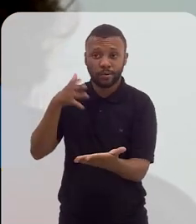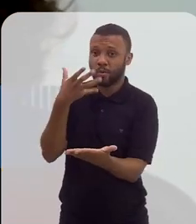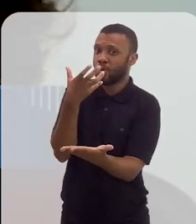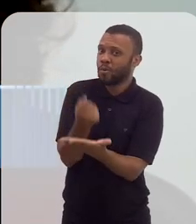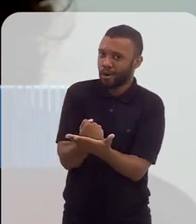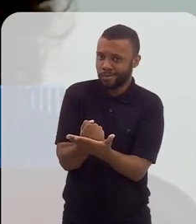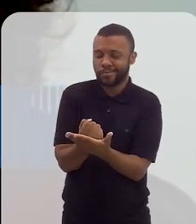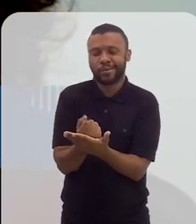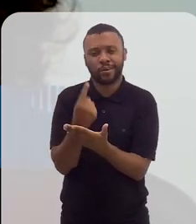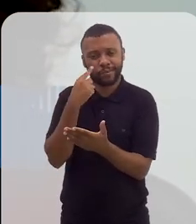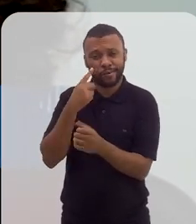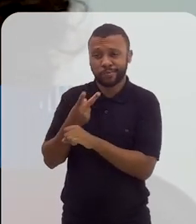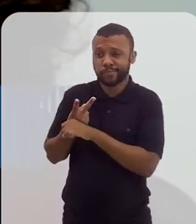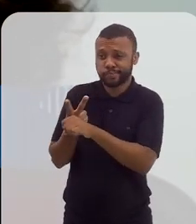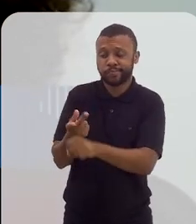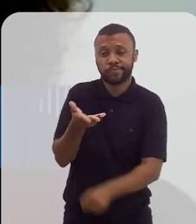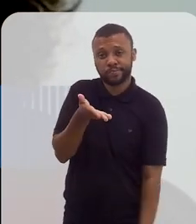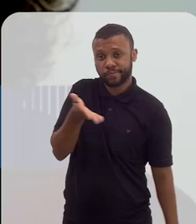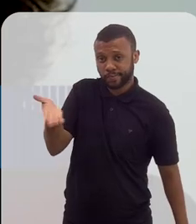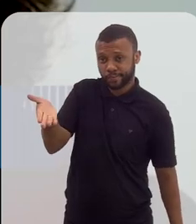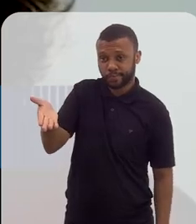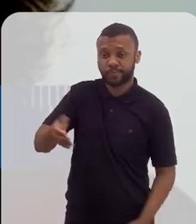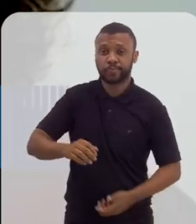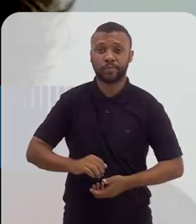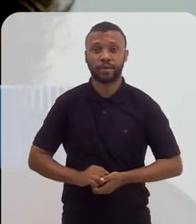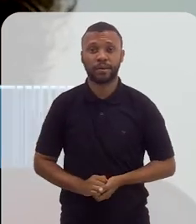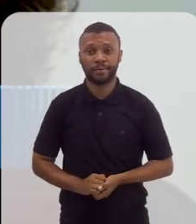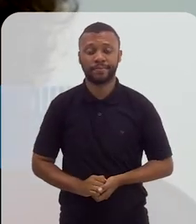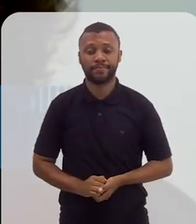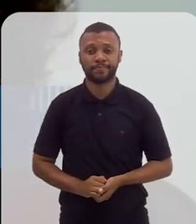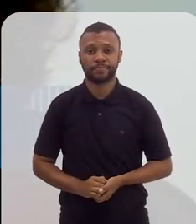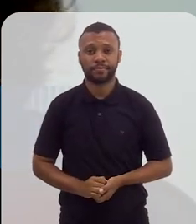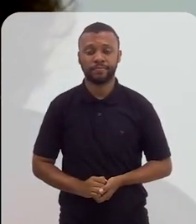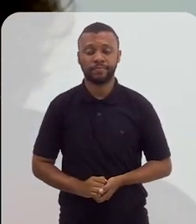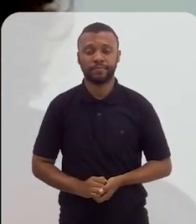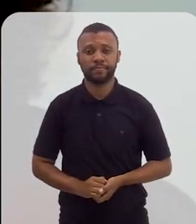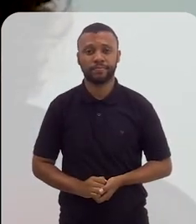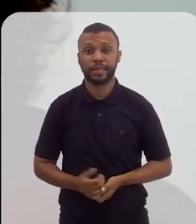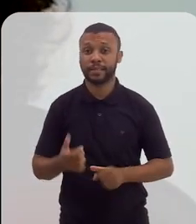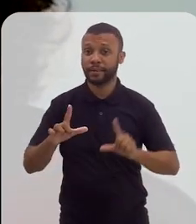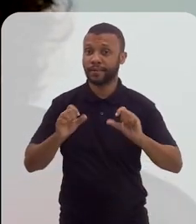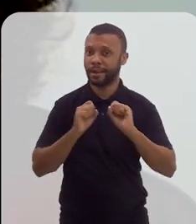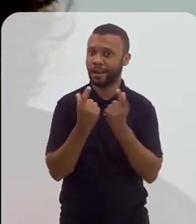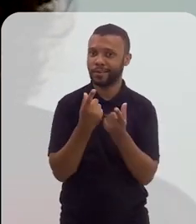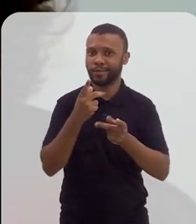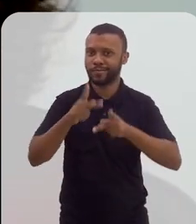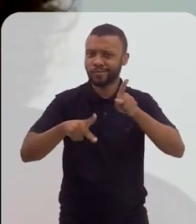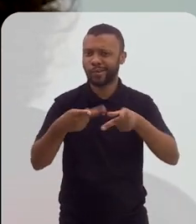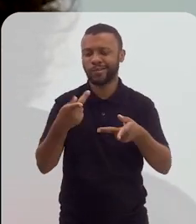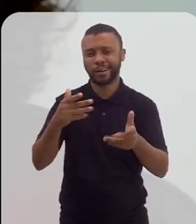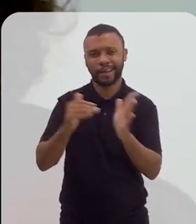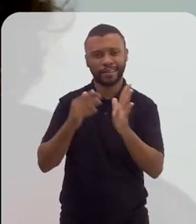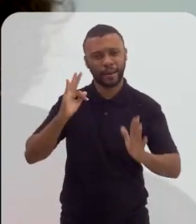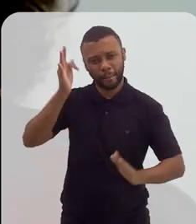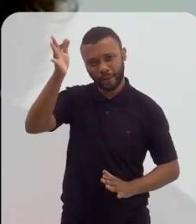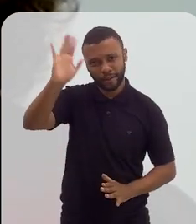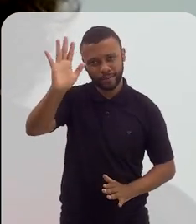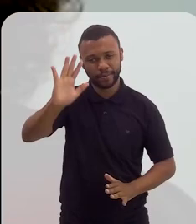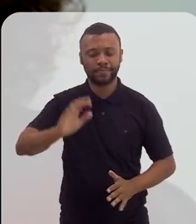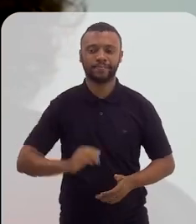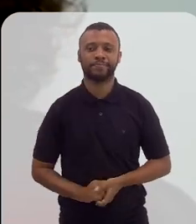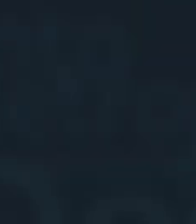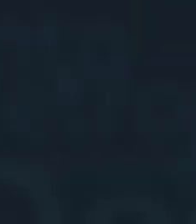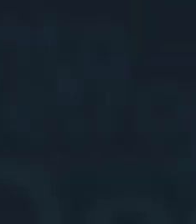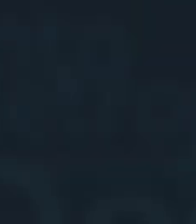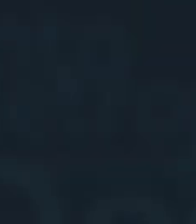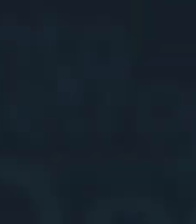podcast. É só procurar por Quero Discutir o Meu Estado nas principais plataformas de streaming. TV Alerja, o Canal do Povo. Até a próxima.